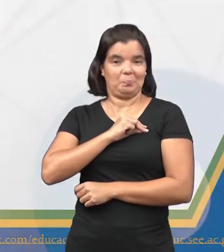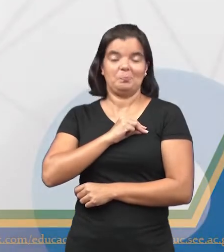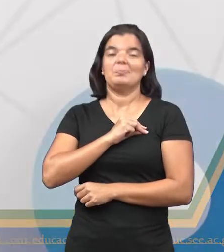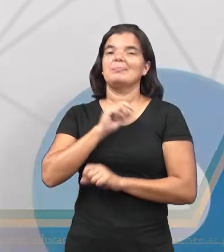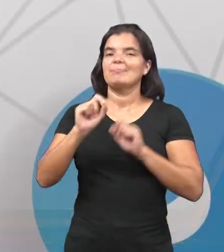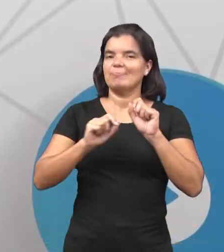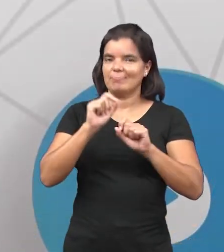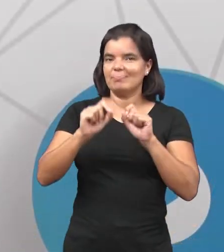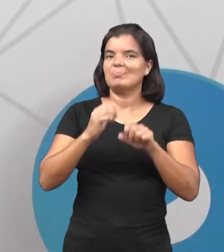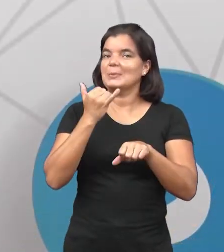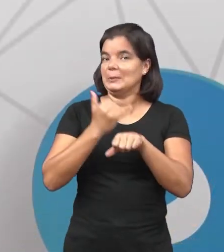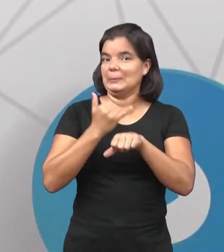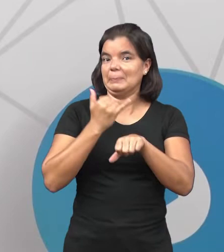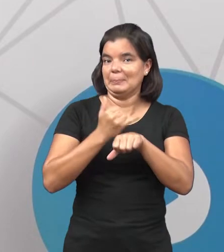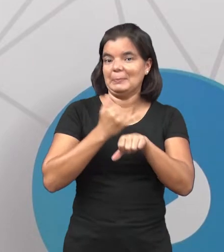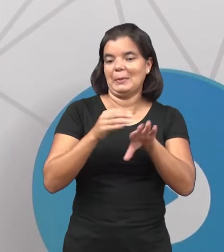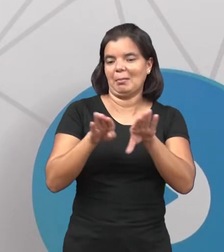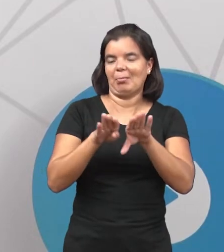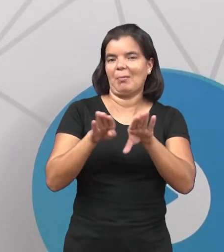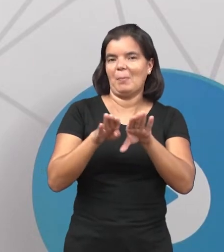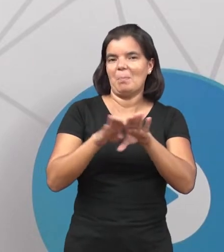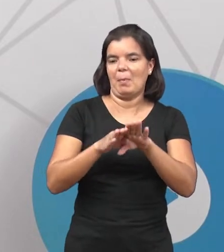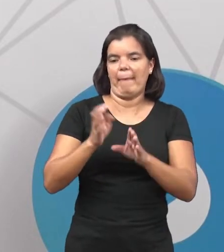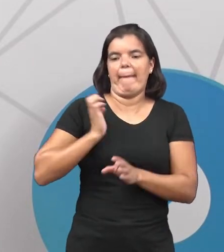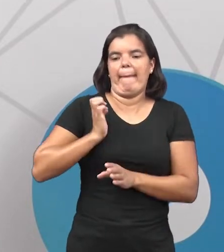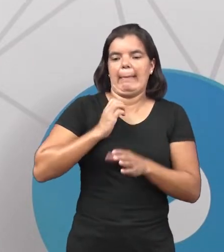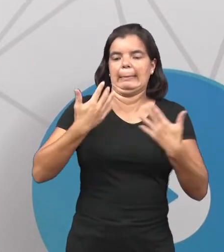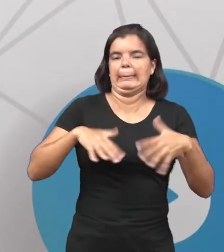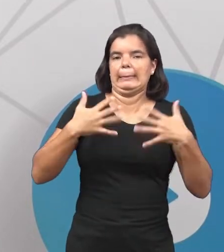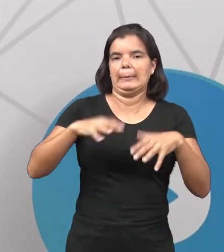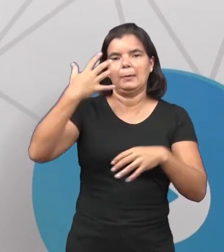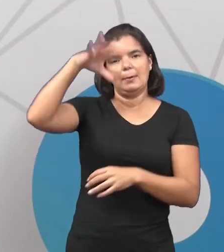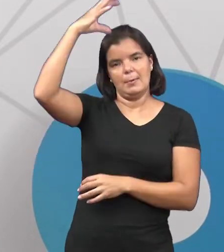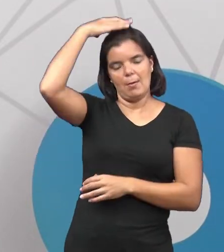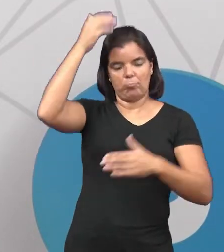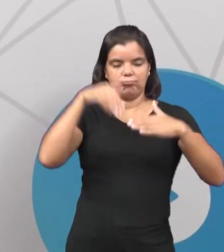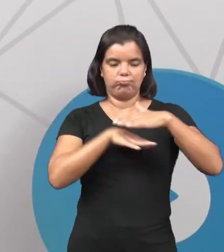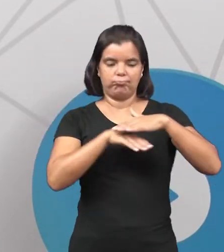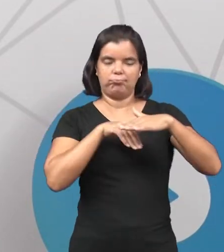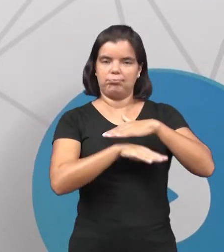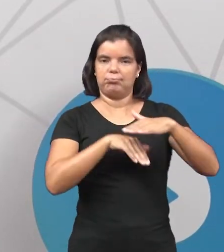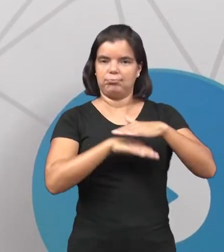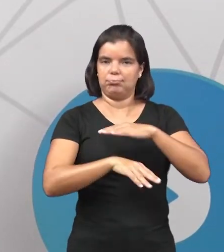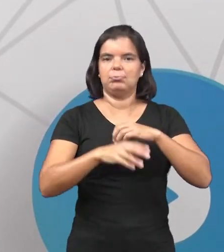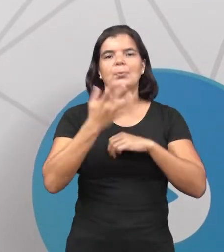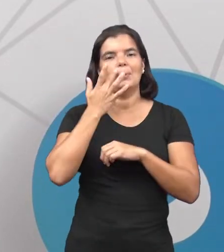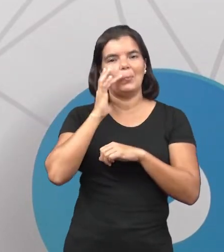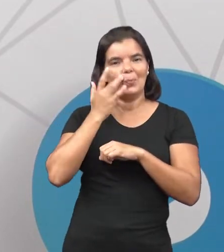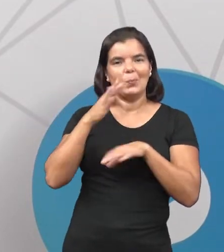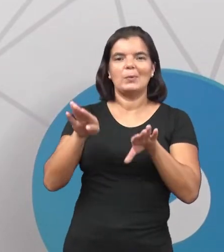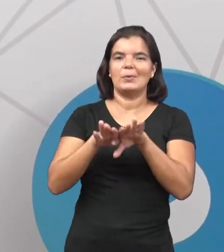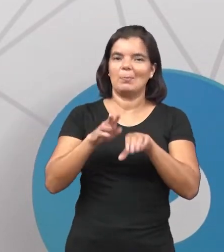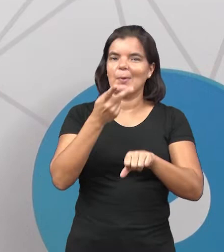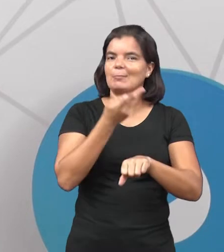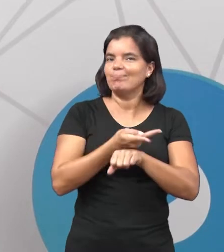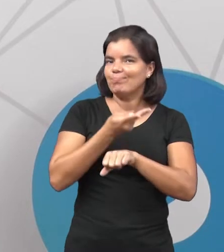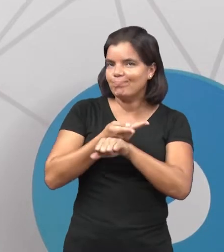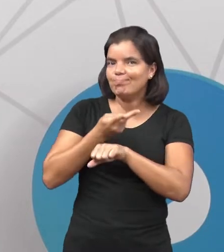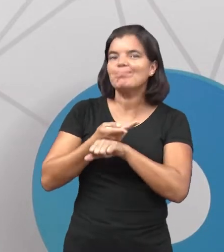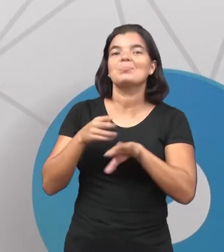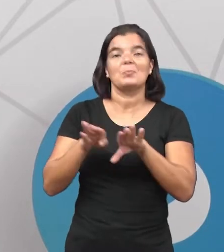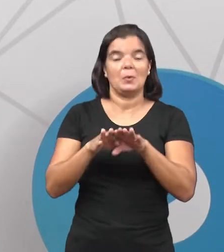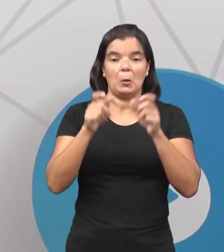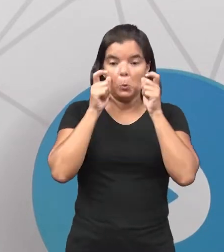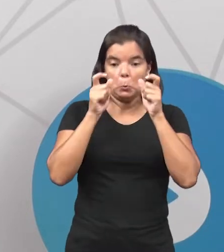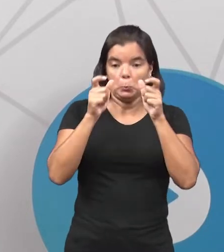muito para o metalismo, tá? Enriquecer a coroa, os cofres, né? Com prata, com ouro. Isso era muito interessante,